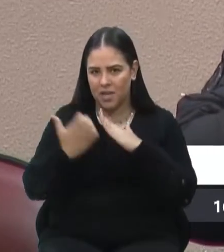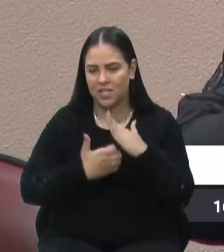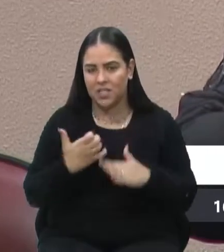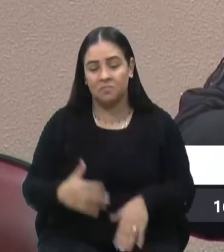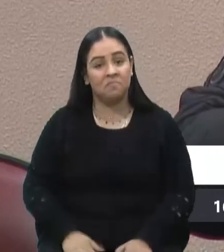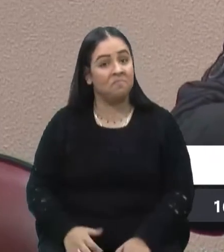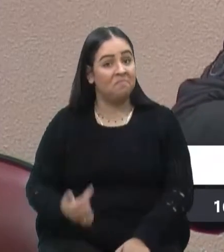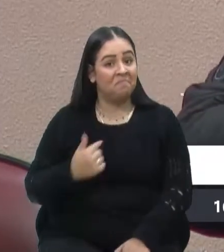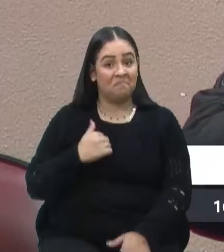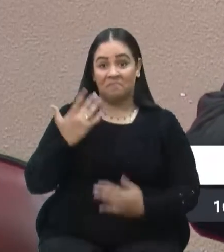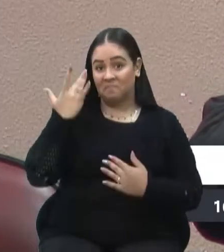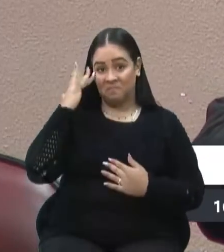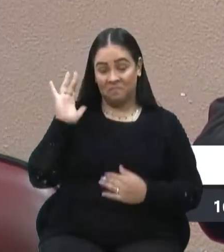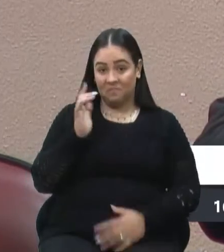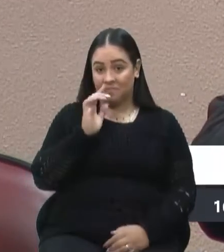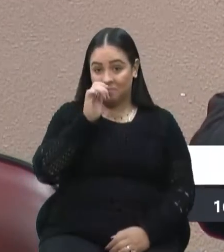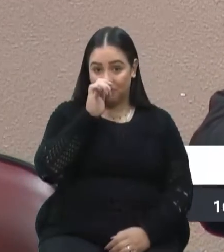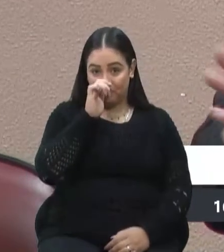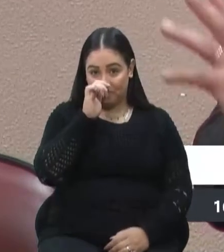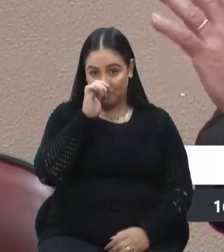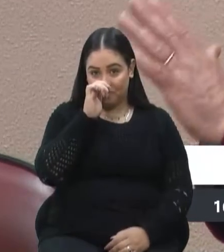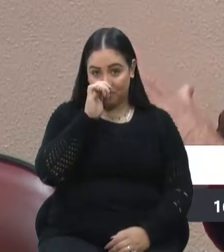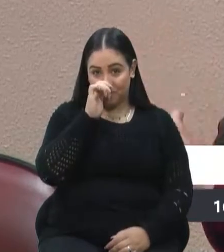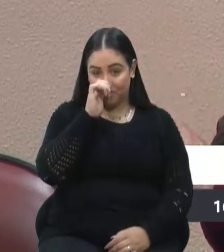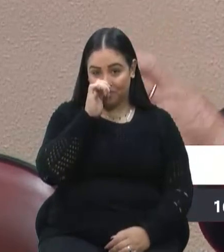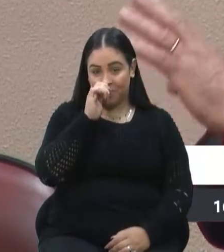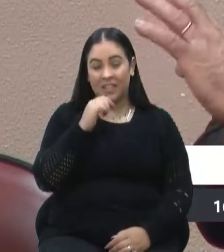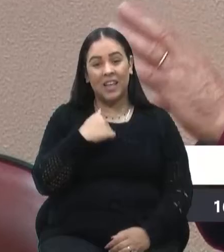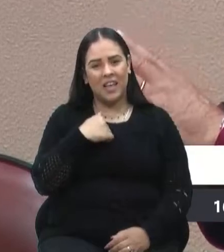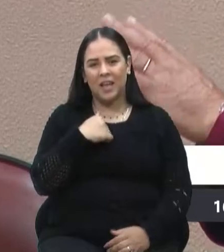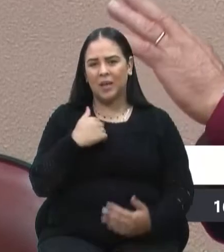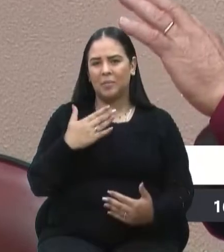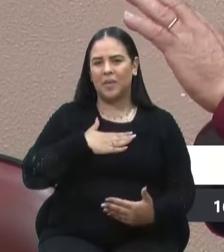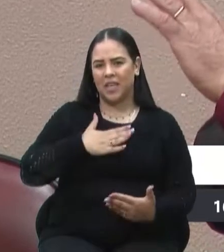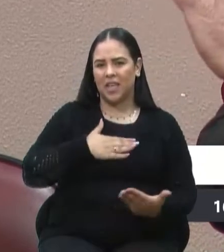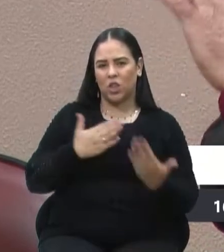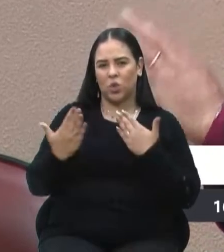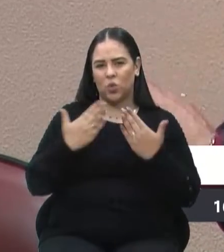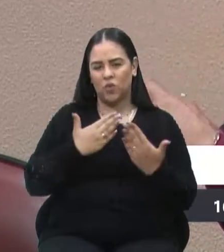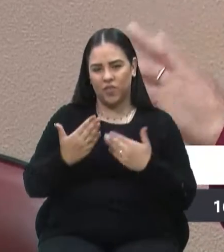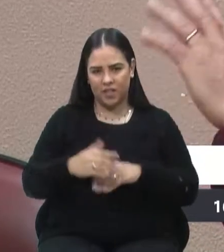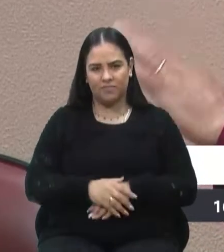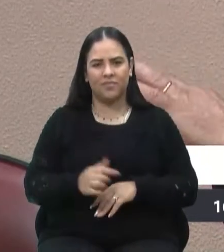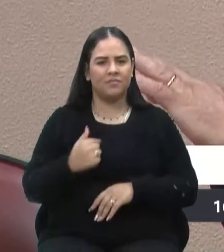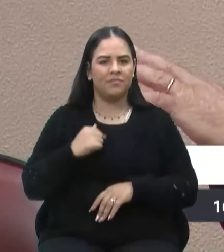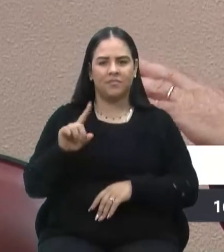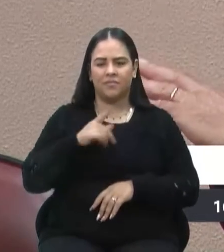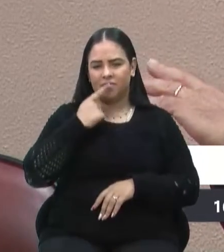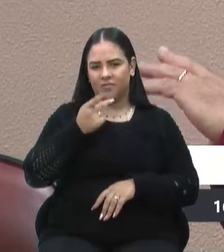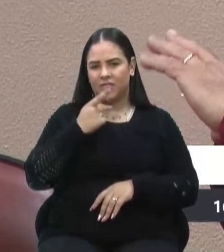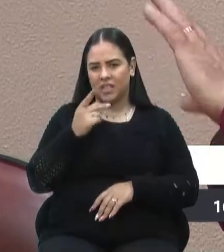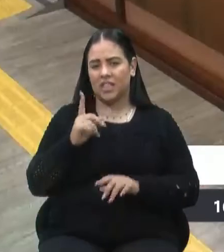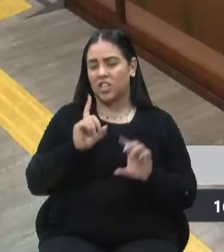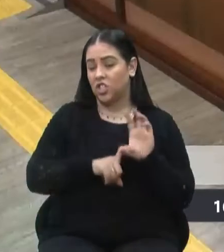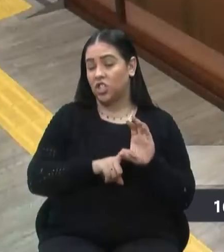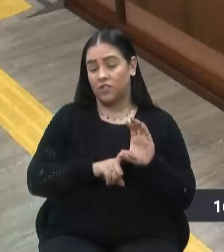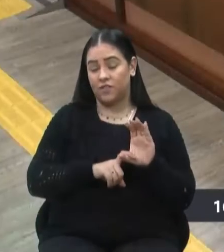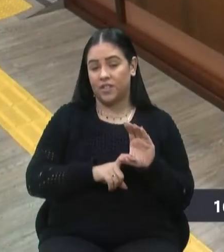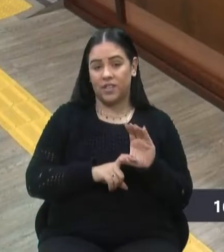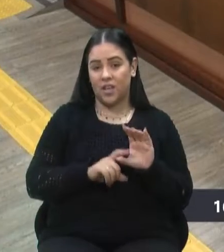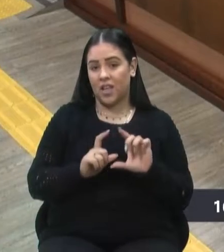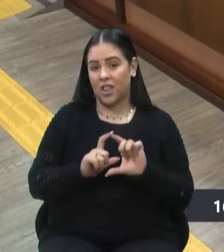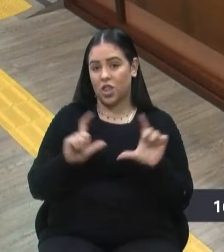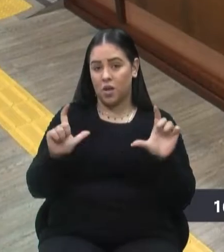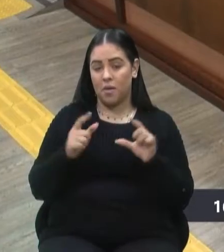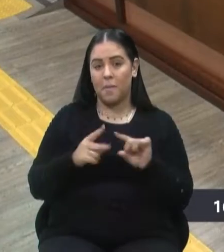Eu não sei. Então, esse é um questionamento. Eu não vou nem questionar na questão da codeca, da dívida enorme que está